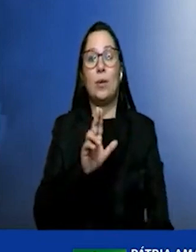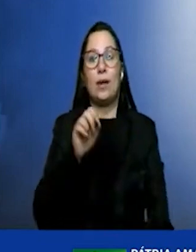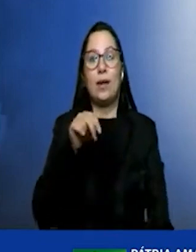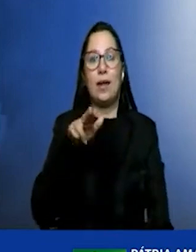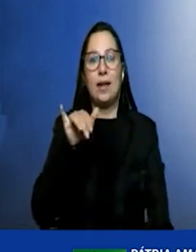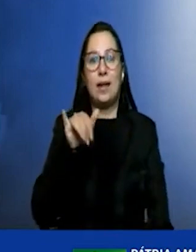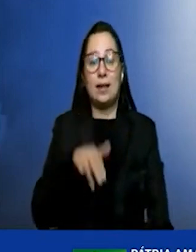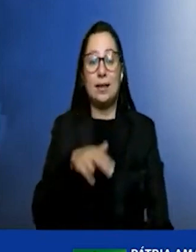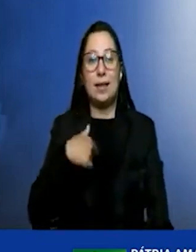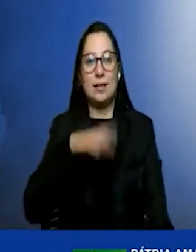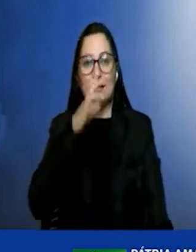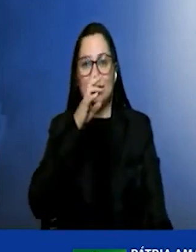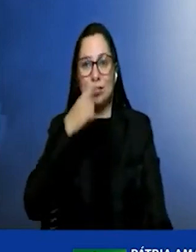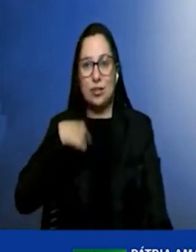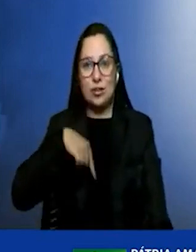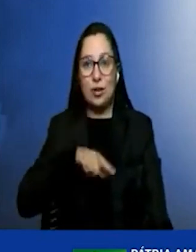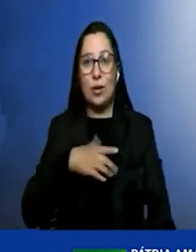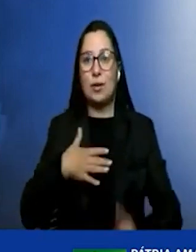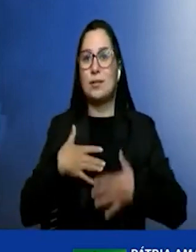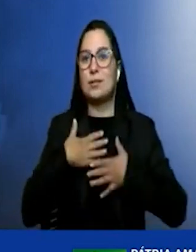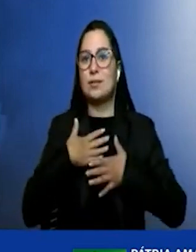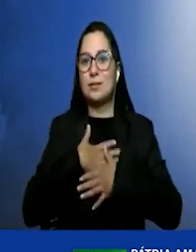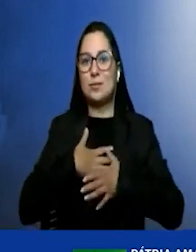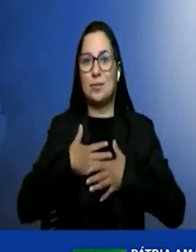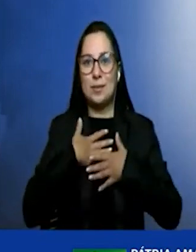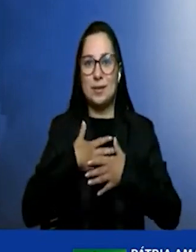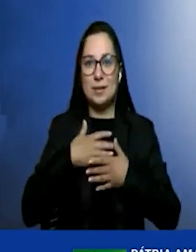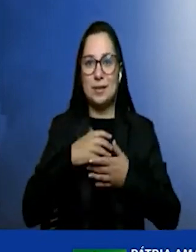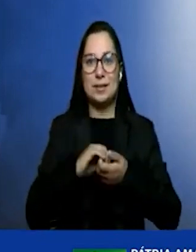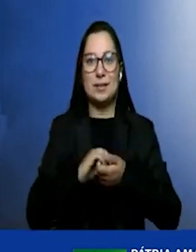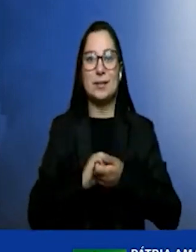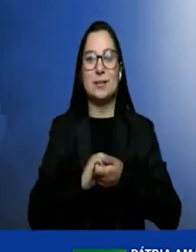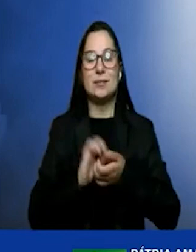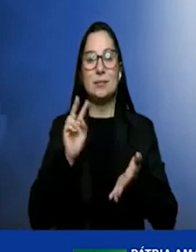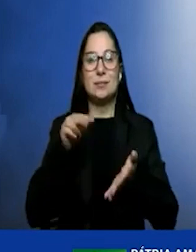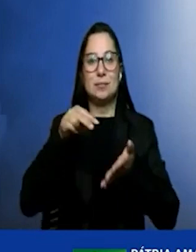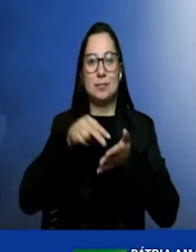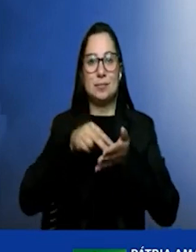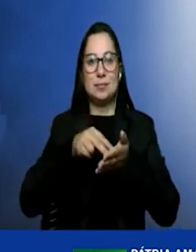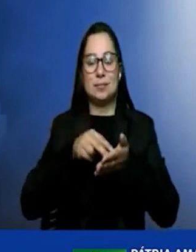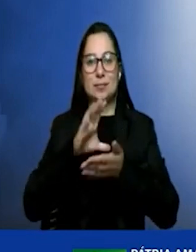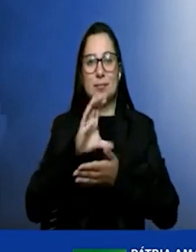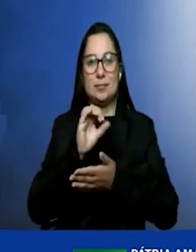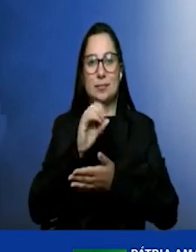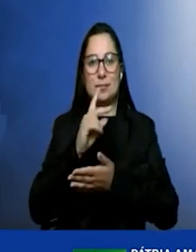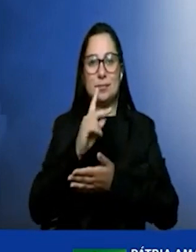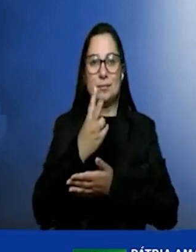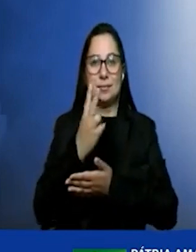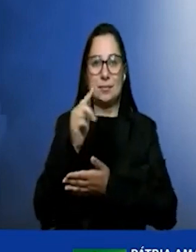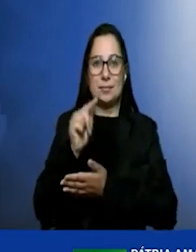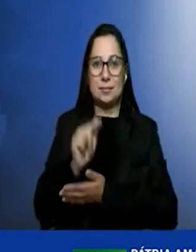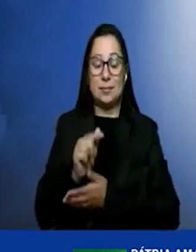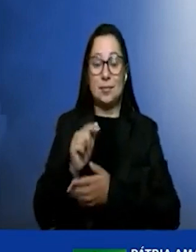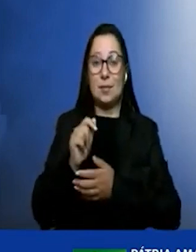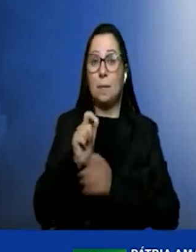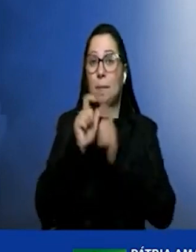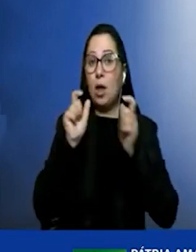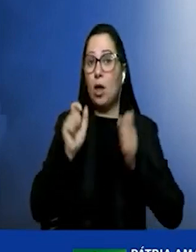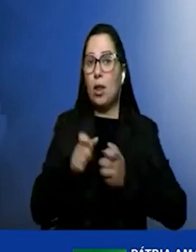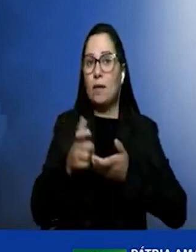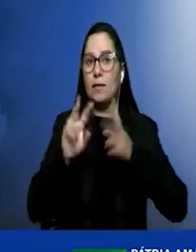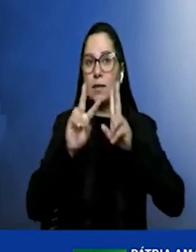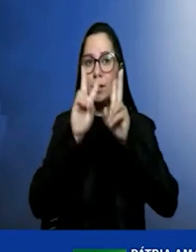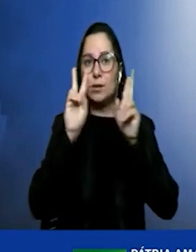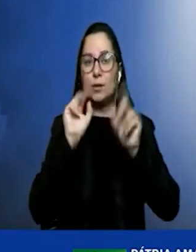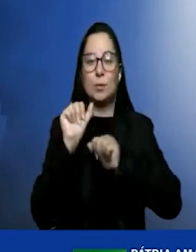É um prazer muito grande estar aqui na COP27, o maior evento sobre mudanças climáticas do